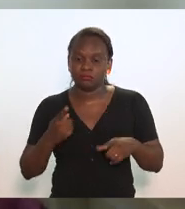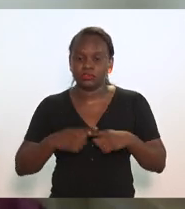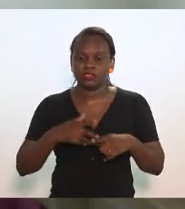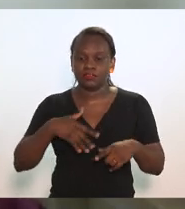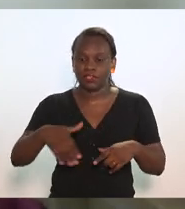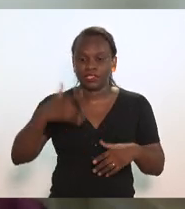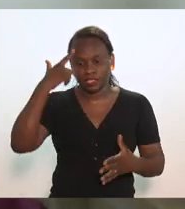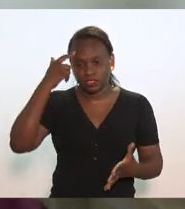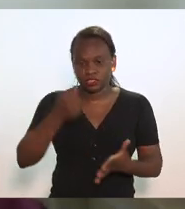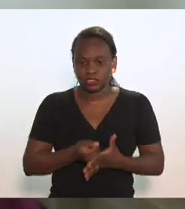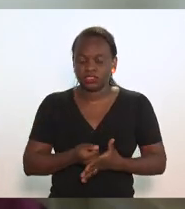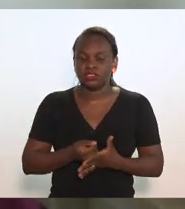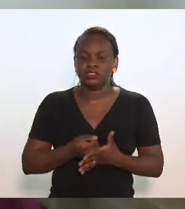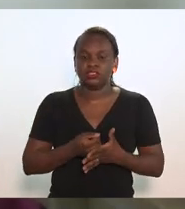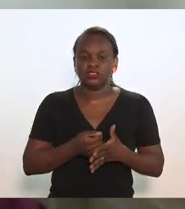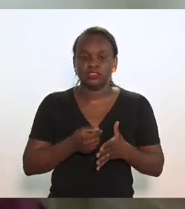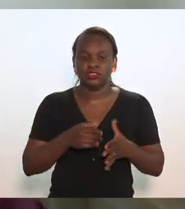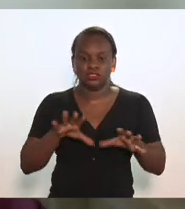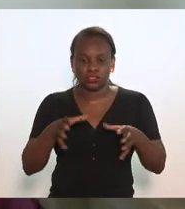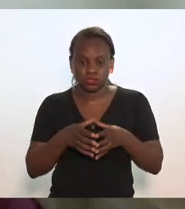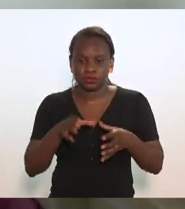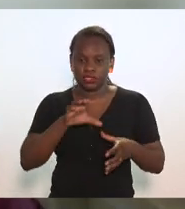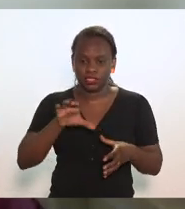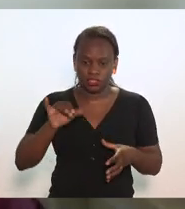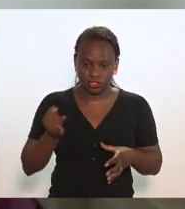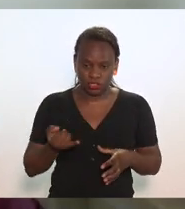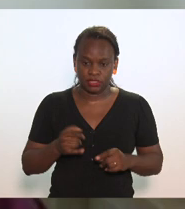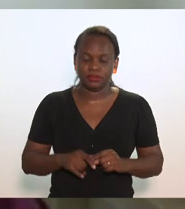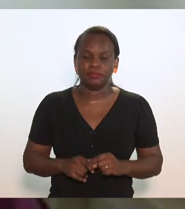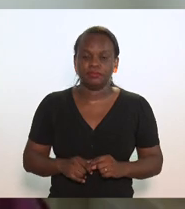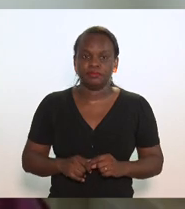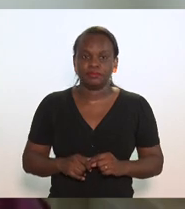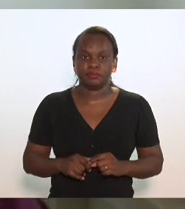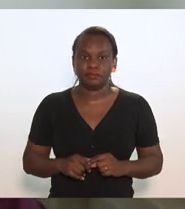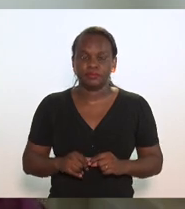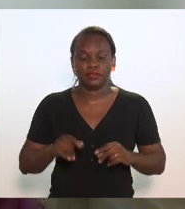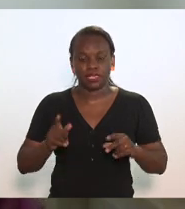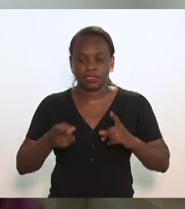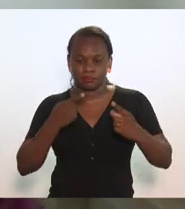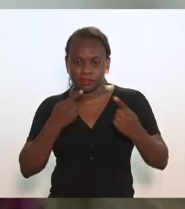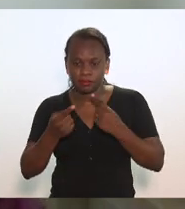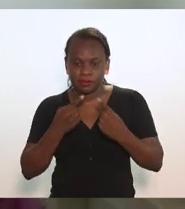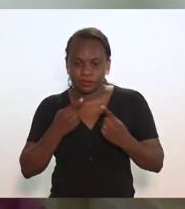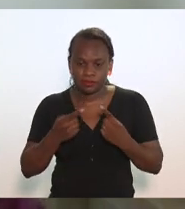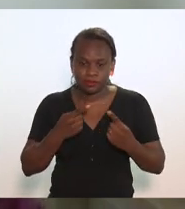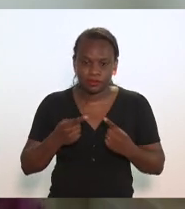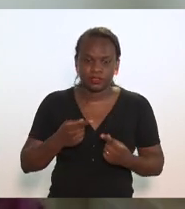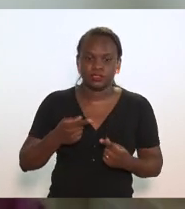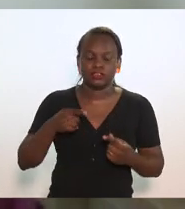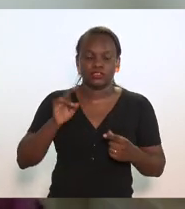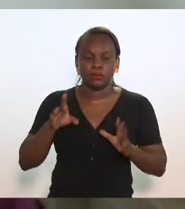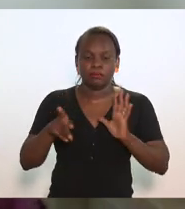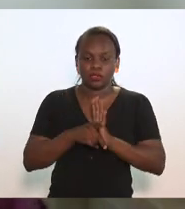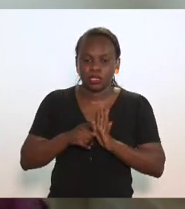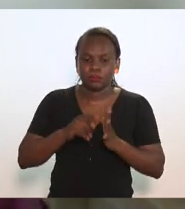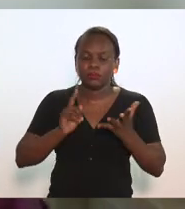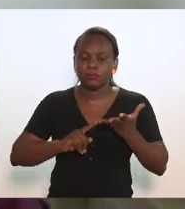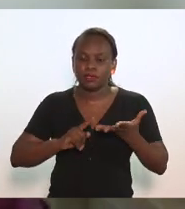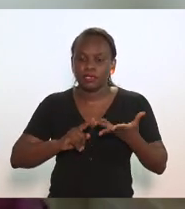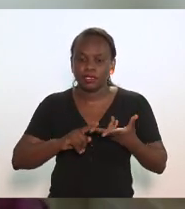decidido no âmbito da Comissão de Constituição e Justiça. É um debate de princípios e não de